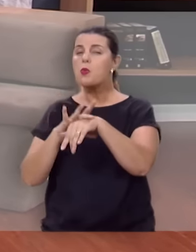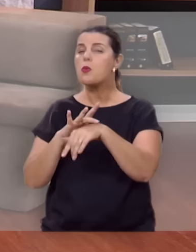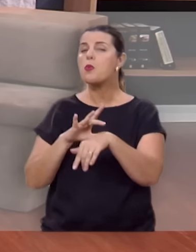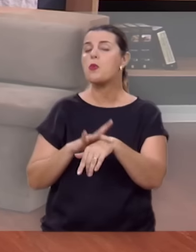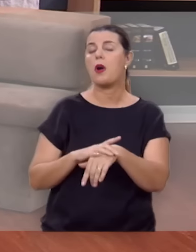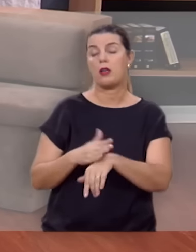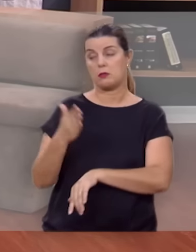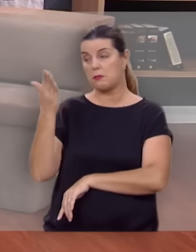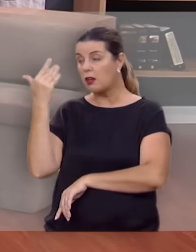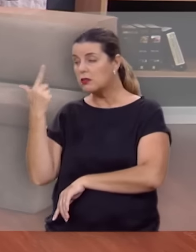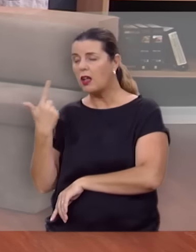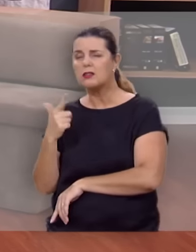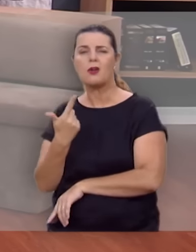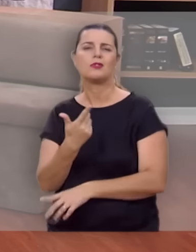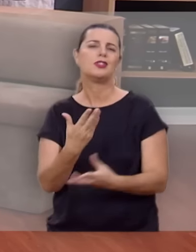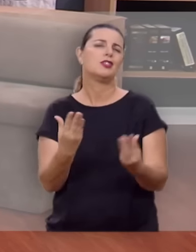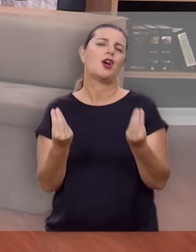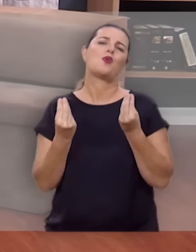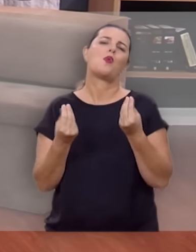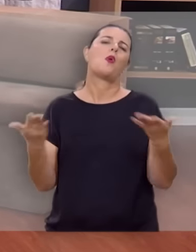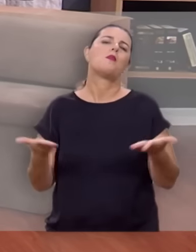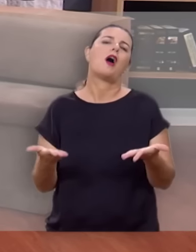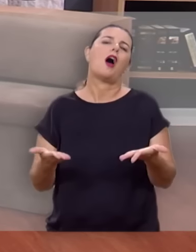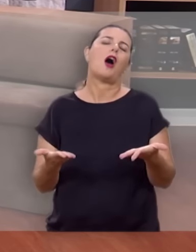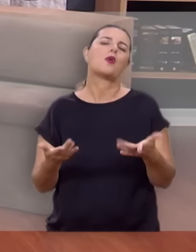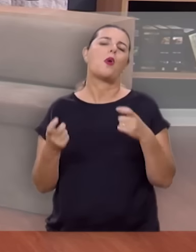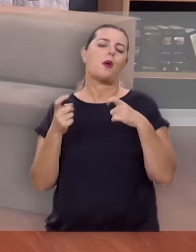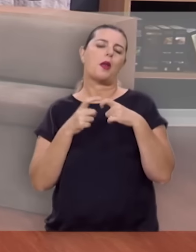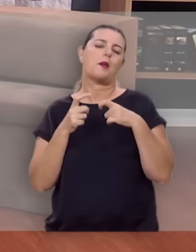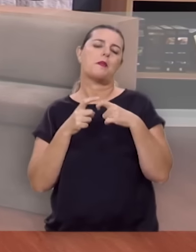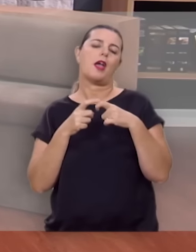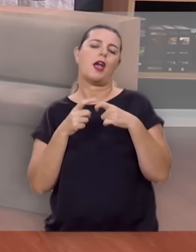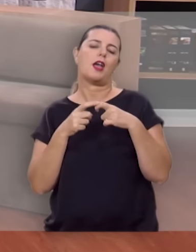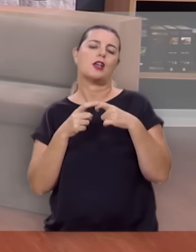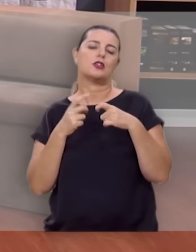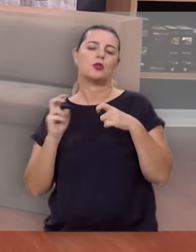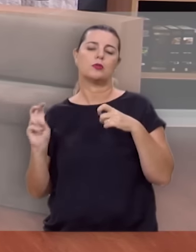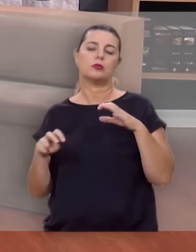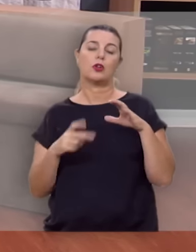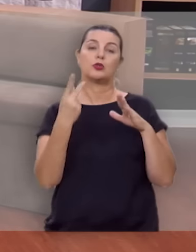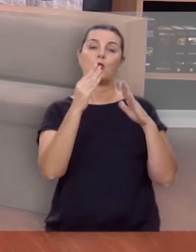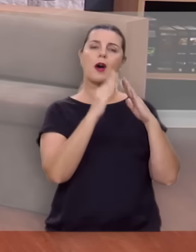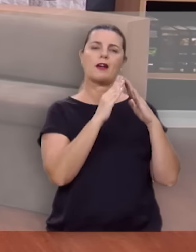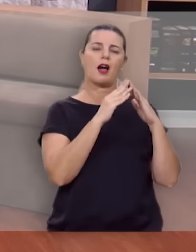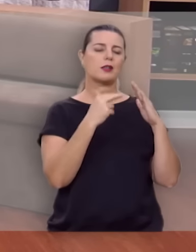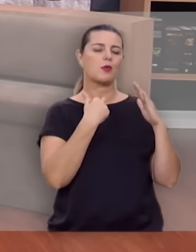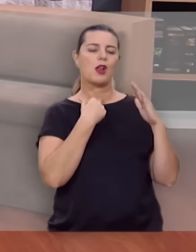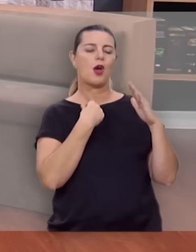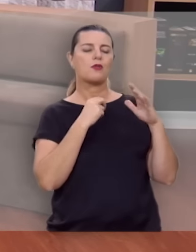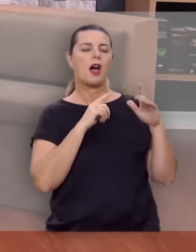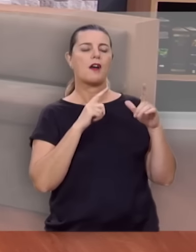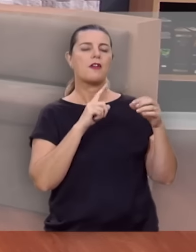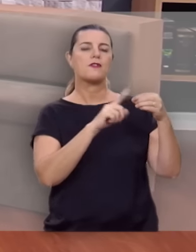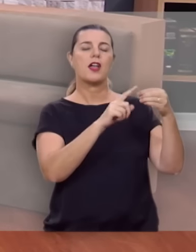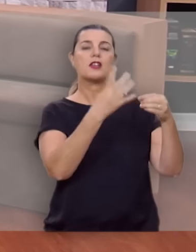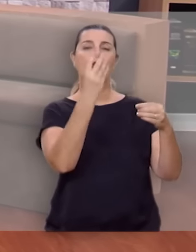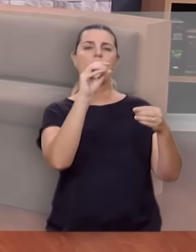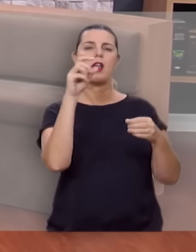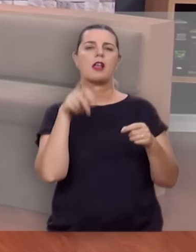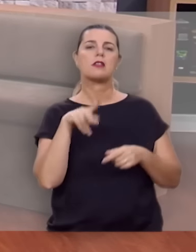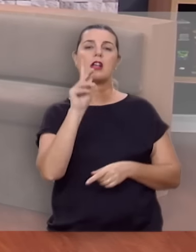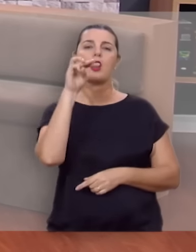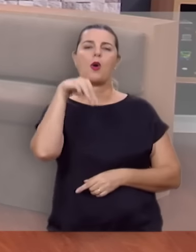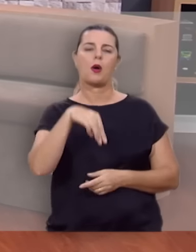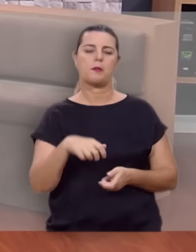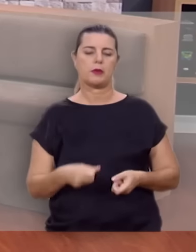Numa época que não tinha recursos, o médico precisou vir à sua casa, porque ela não suportaria uma viagem